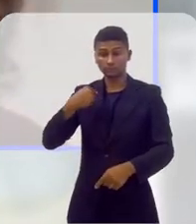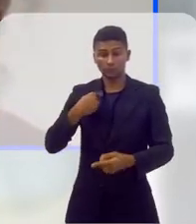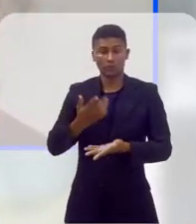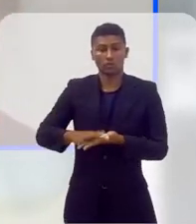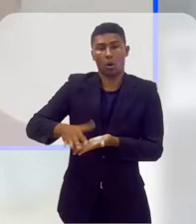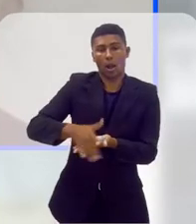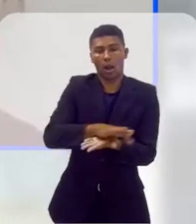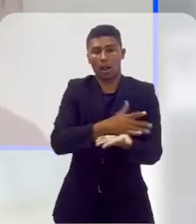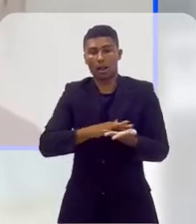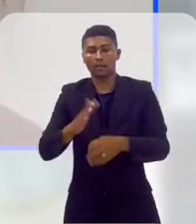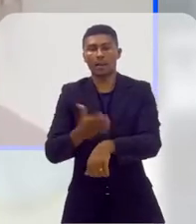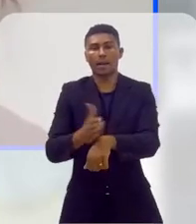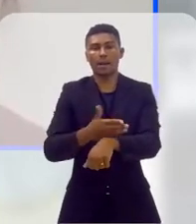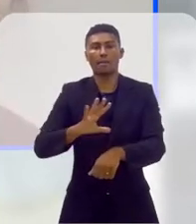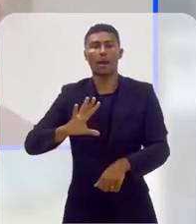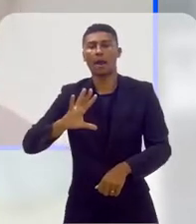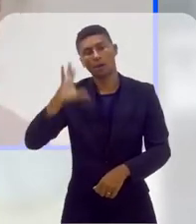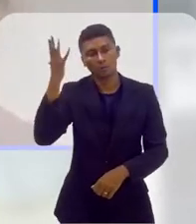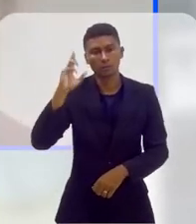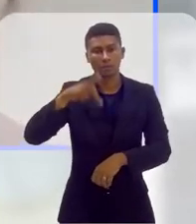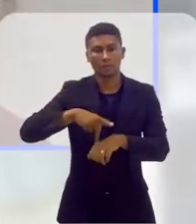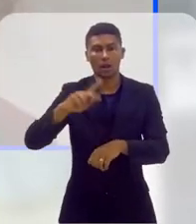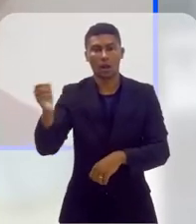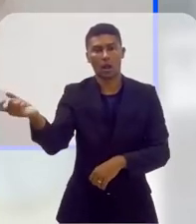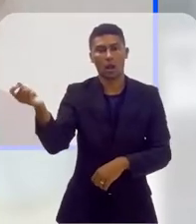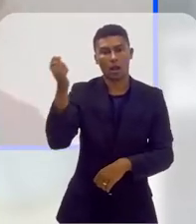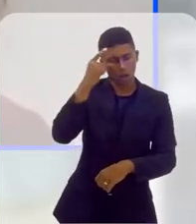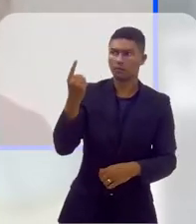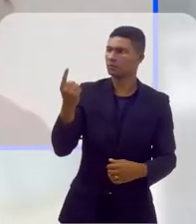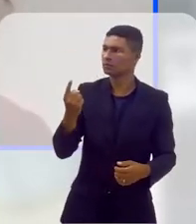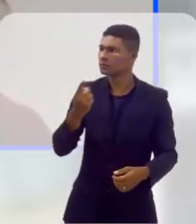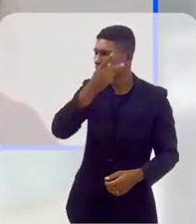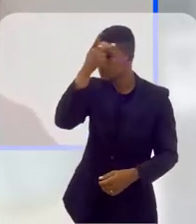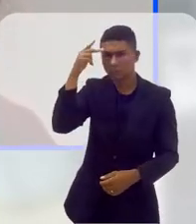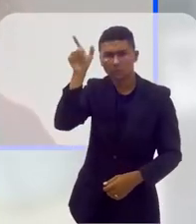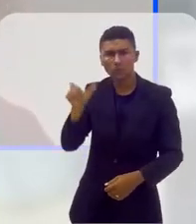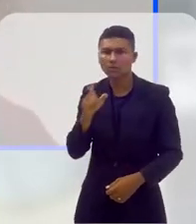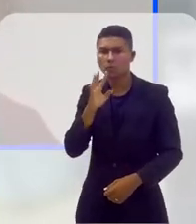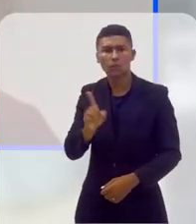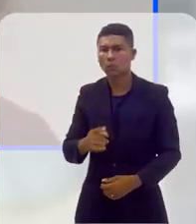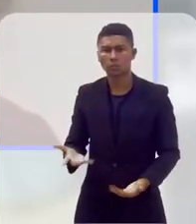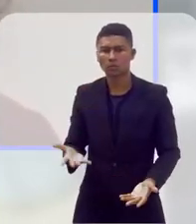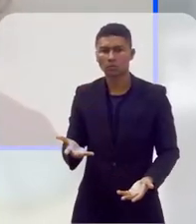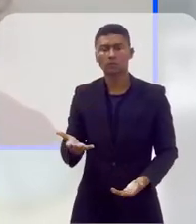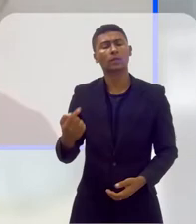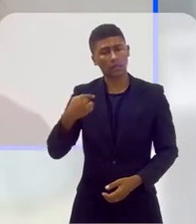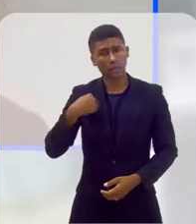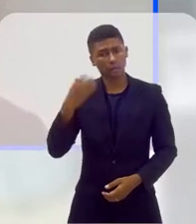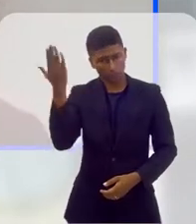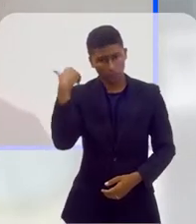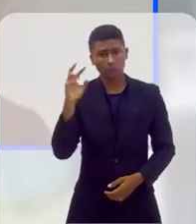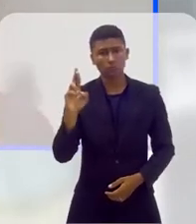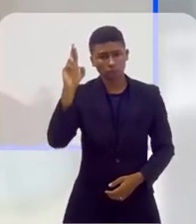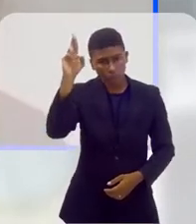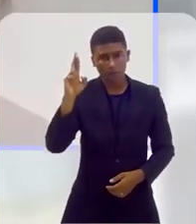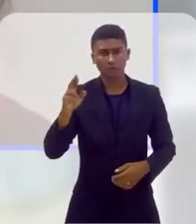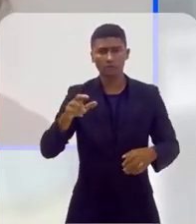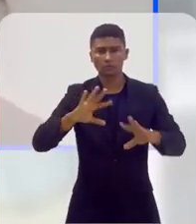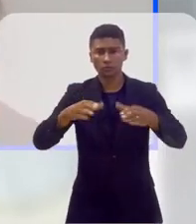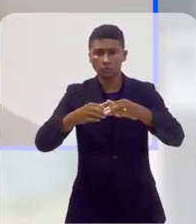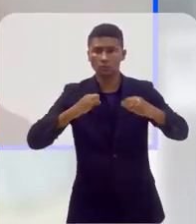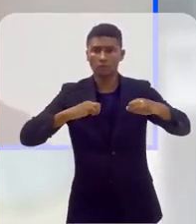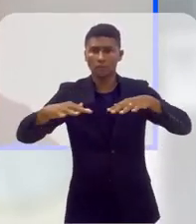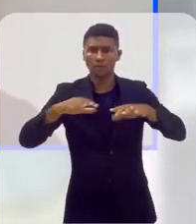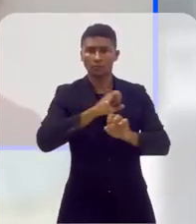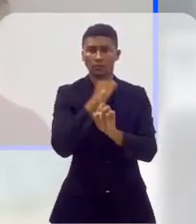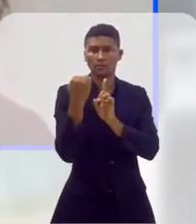cidade, tomei uma pedrada na cabeça de uma pessoa que eu nem conhecia, entendeu? E eu, na época, dirigente de movimento social, conhecia todos os